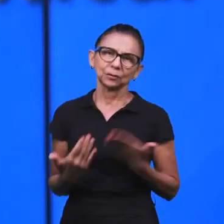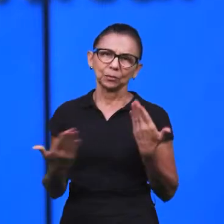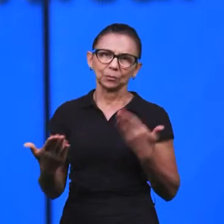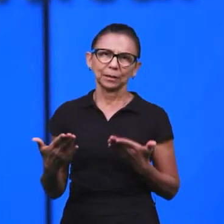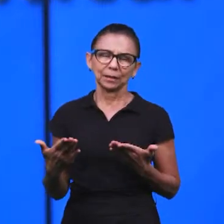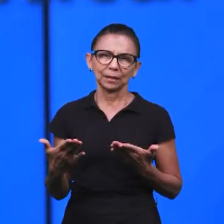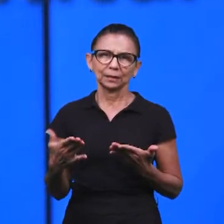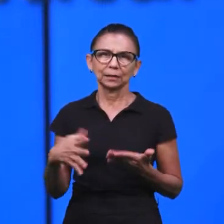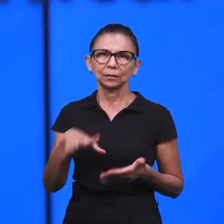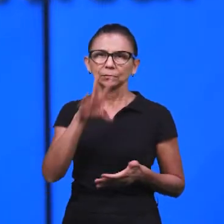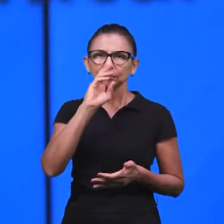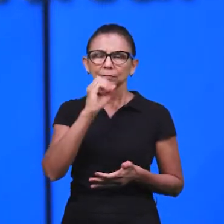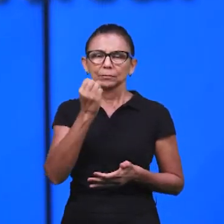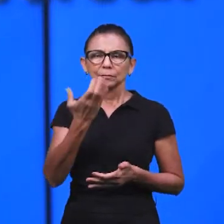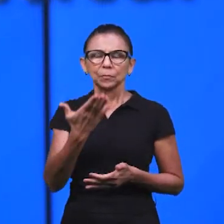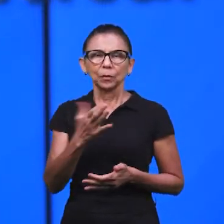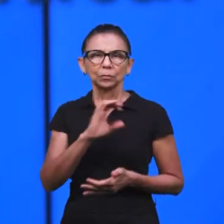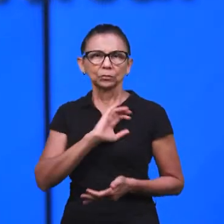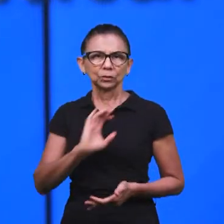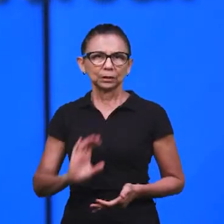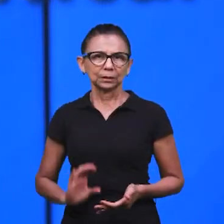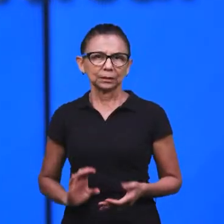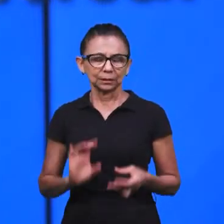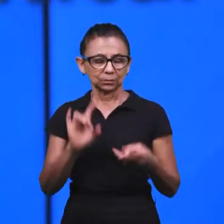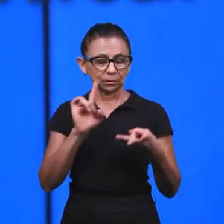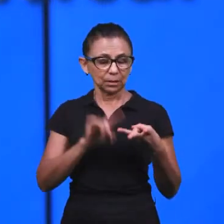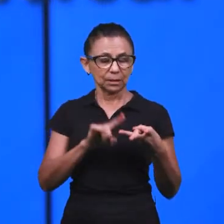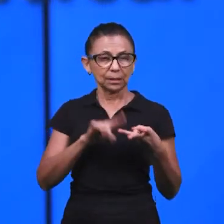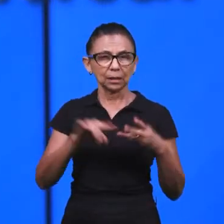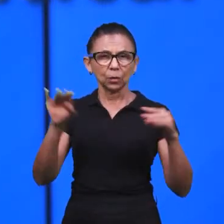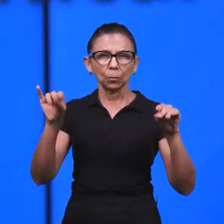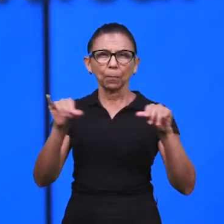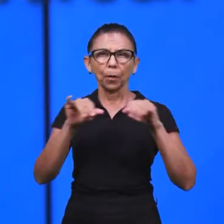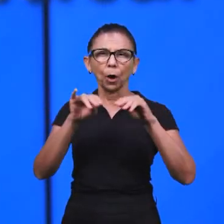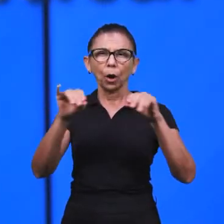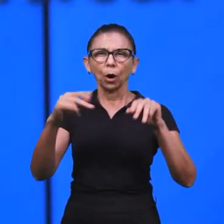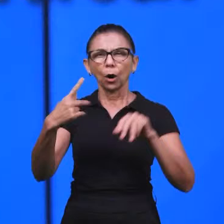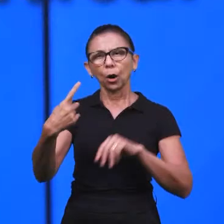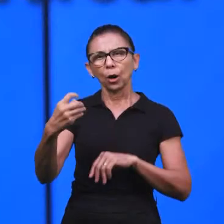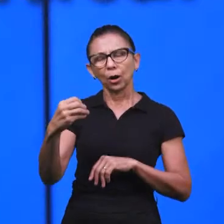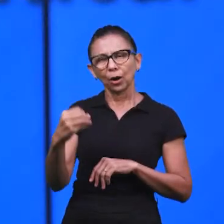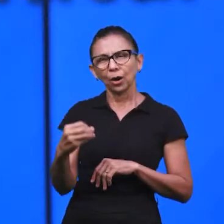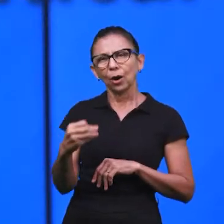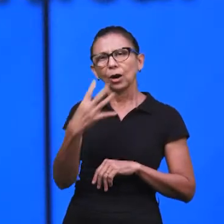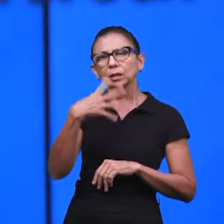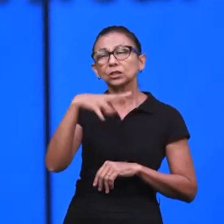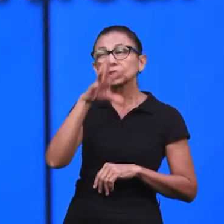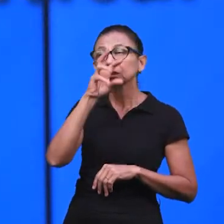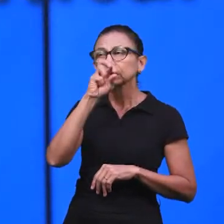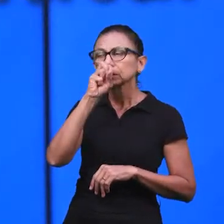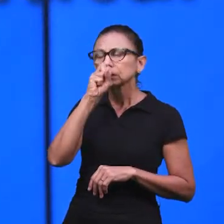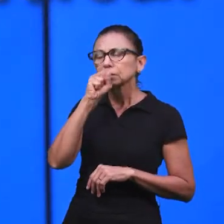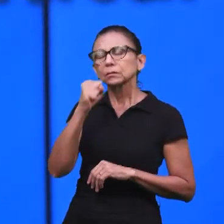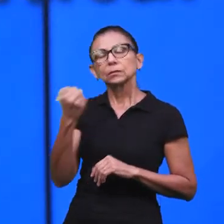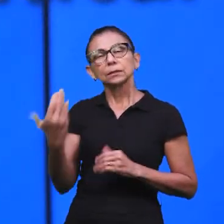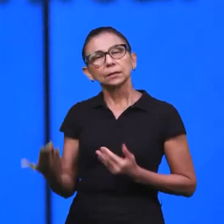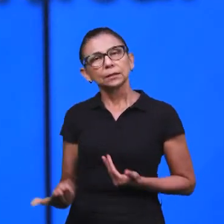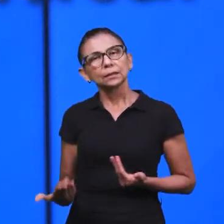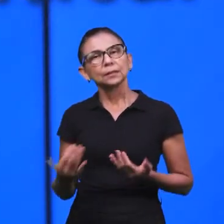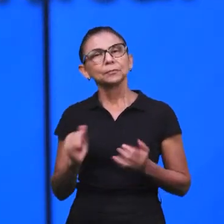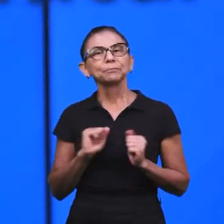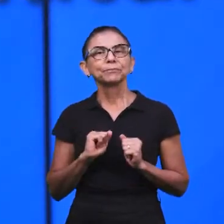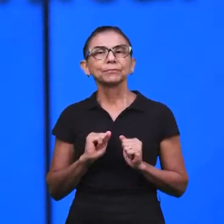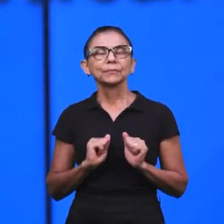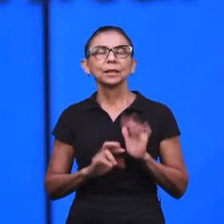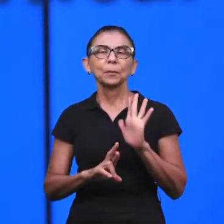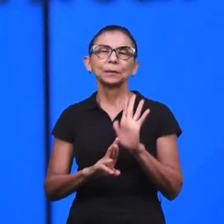perfume de Cristo. E, por último, os pós-aromáticos, que são as glorificações decorrentes das operações do Espírito Santo na vida da igreja.